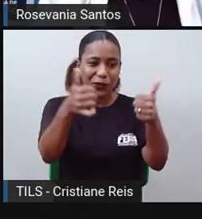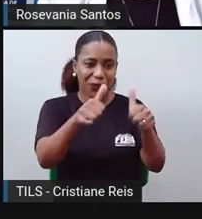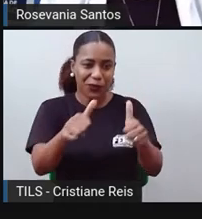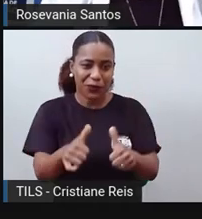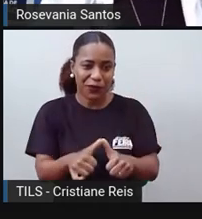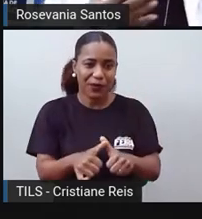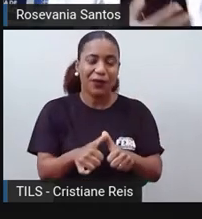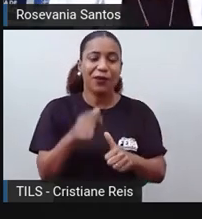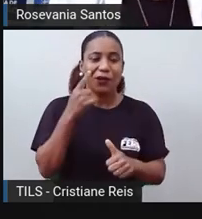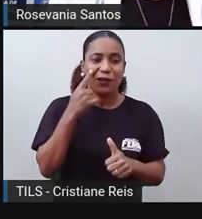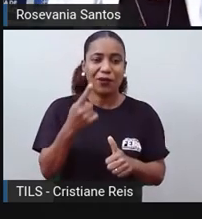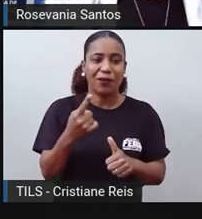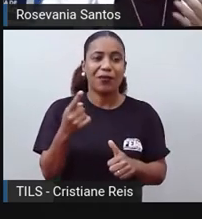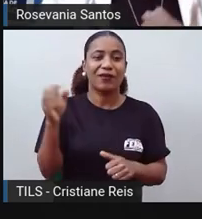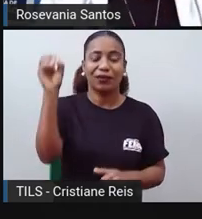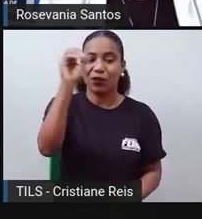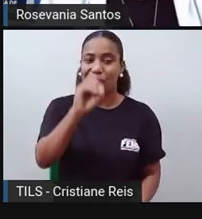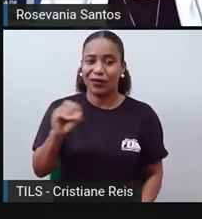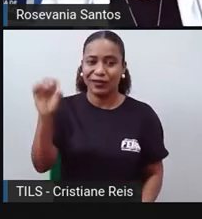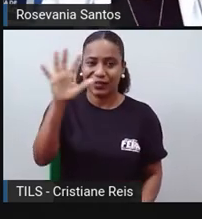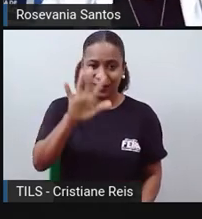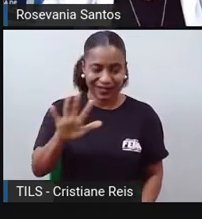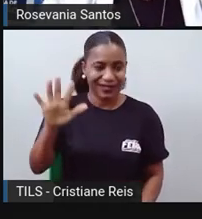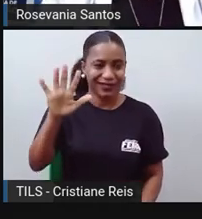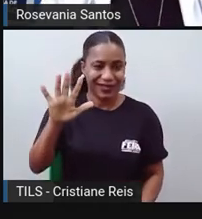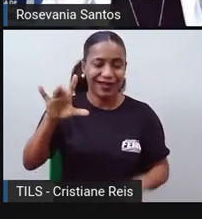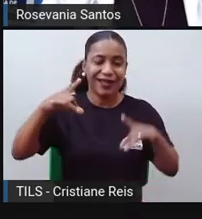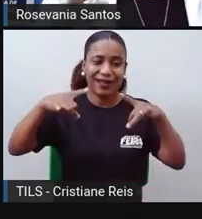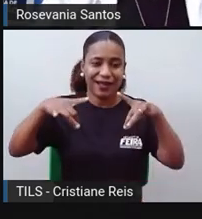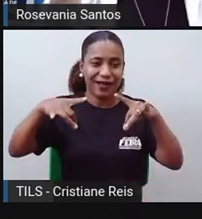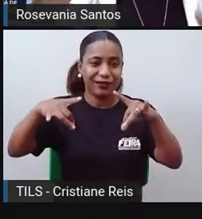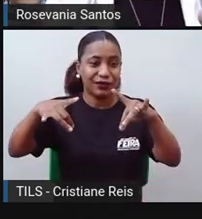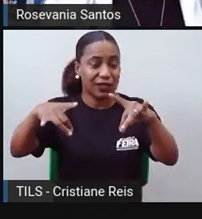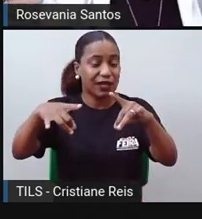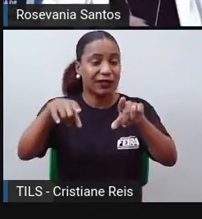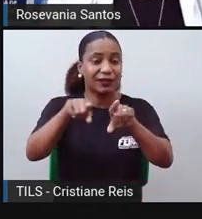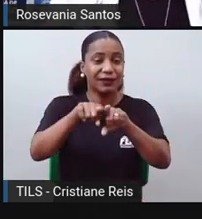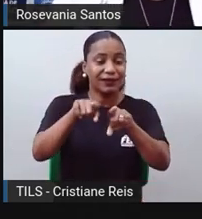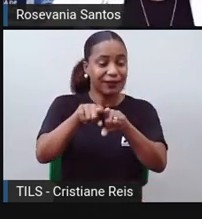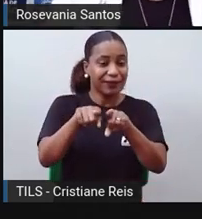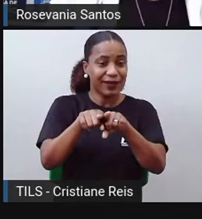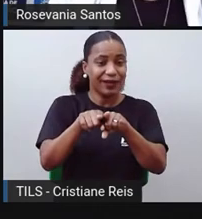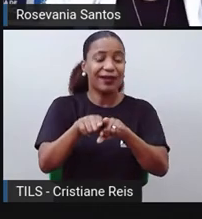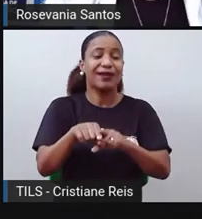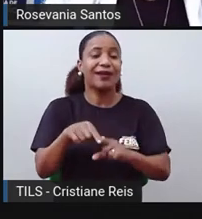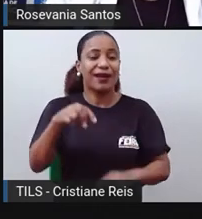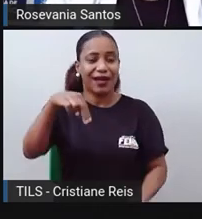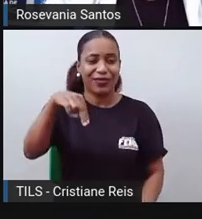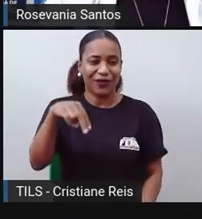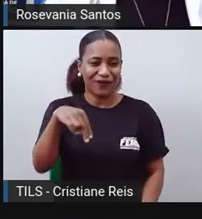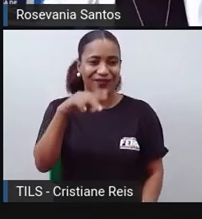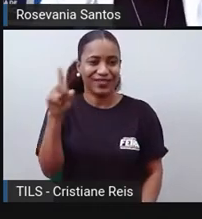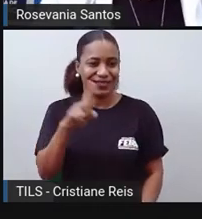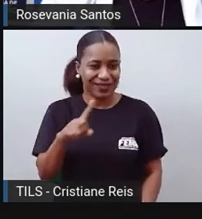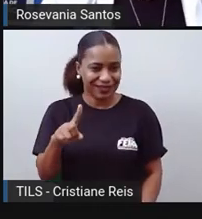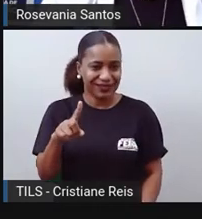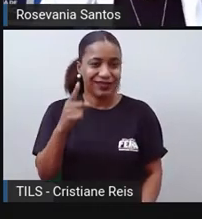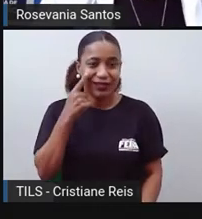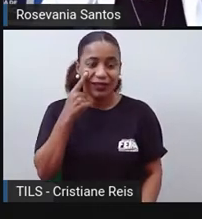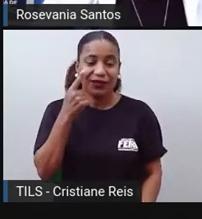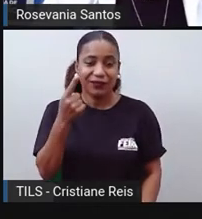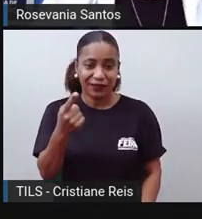em consideração a Austrália, a Nova Zelândia, não isso? E às vezes ainda eles também colocam um pouco para pôr a Nova Guiné, mas